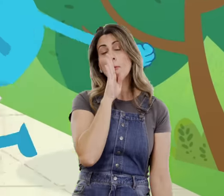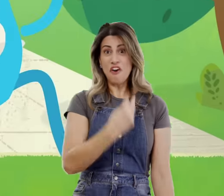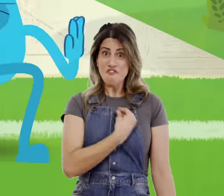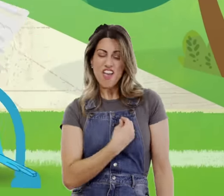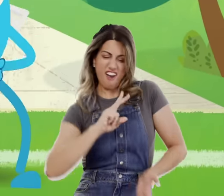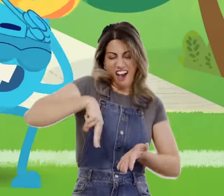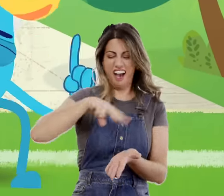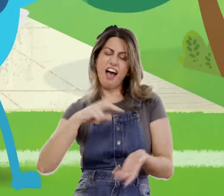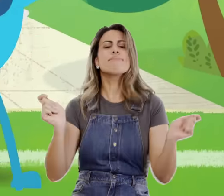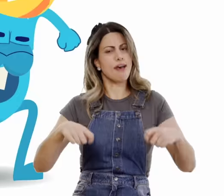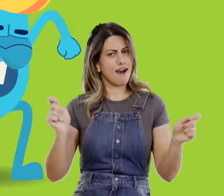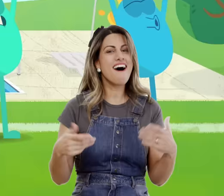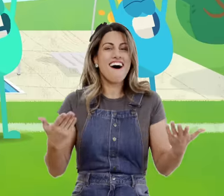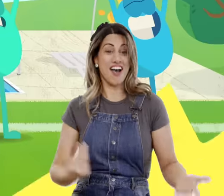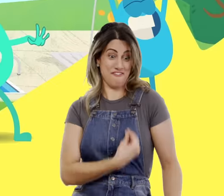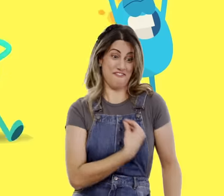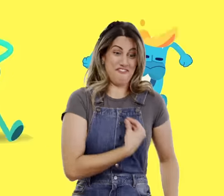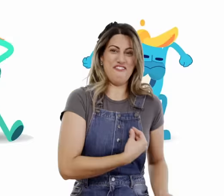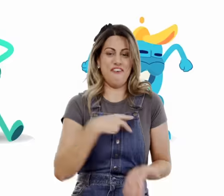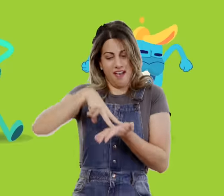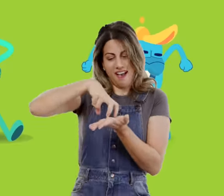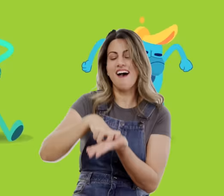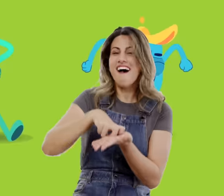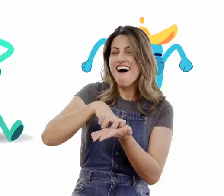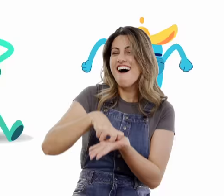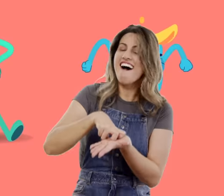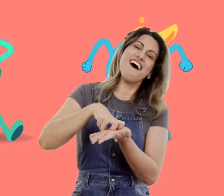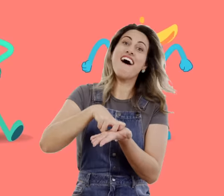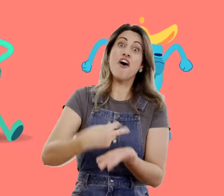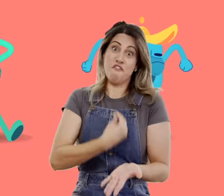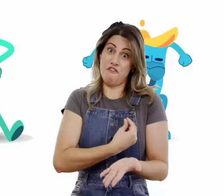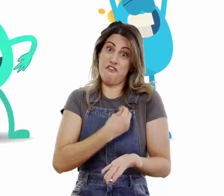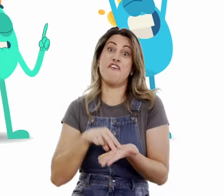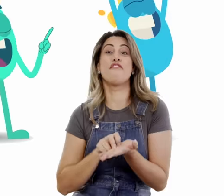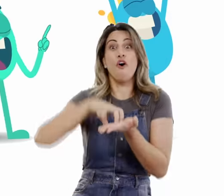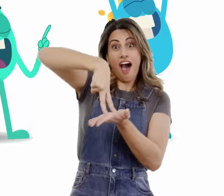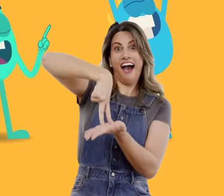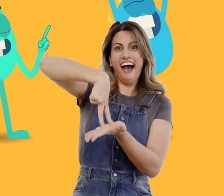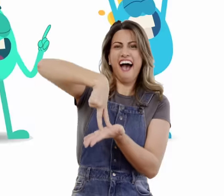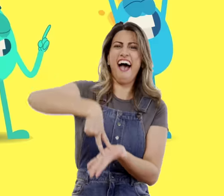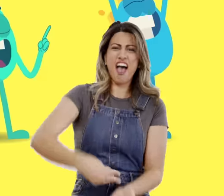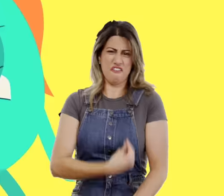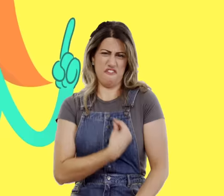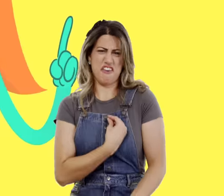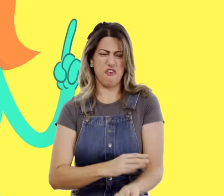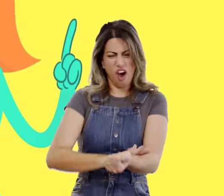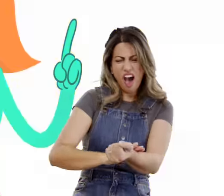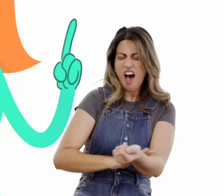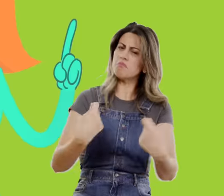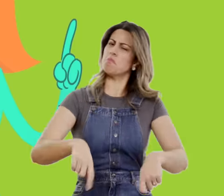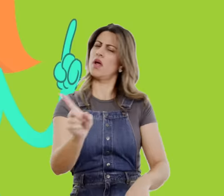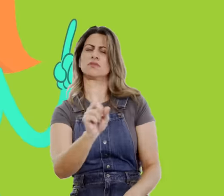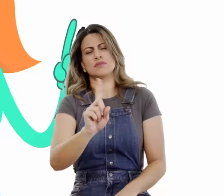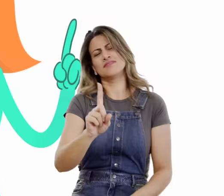vivo remeleste Quem tá vivo se agacha Quem tá vivo se levanta Quem tá vivo